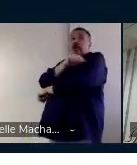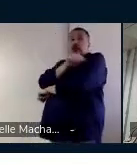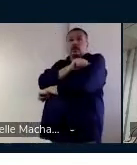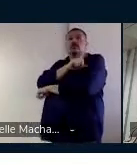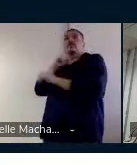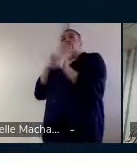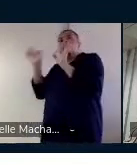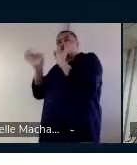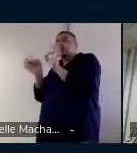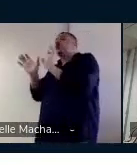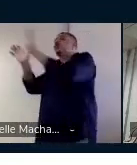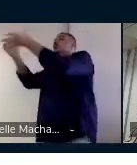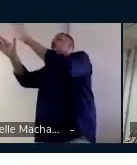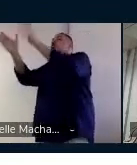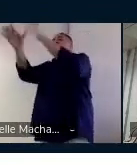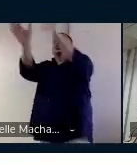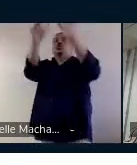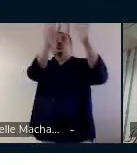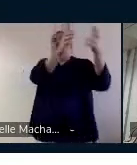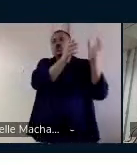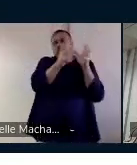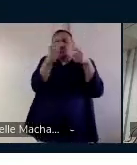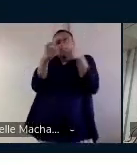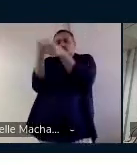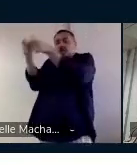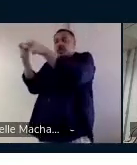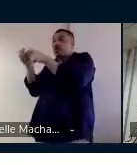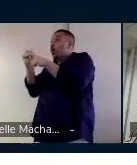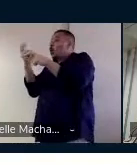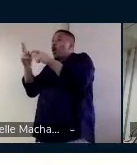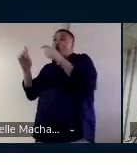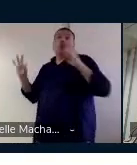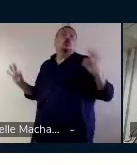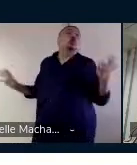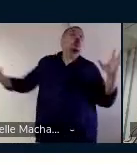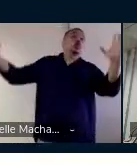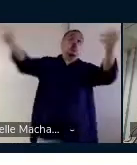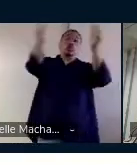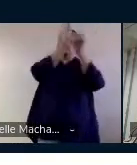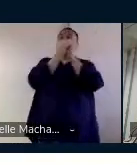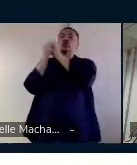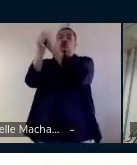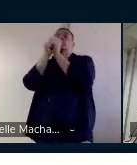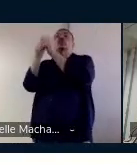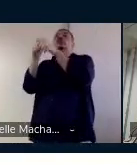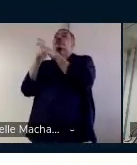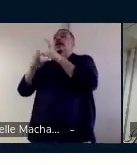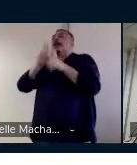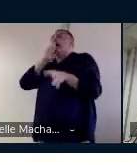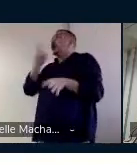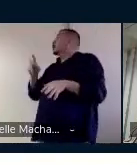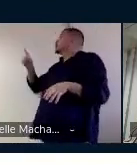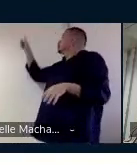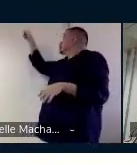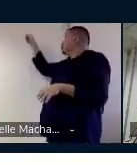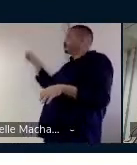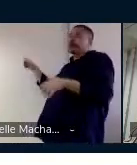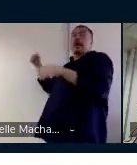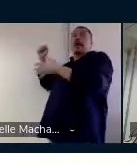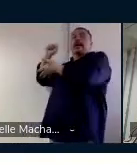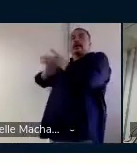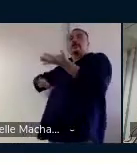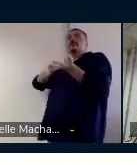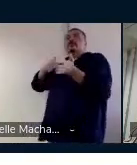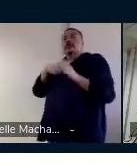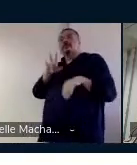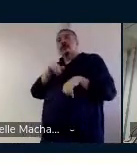forma grupos pequenos. Ou seleciona também a turma toda, todo mundo junto, para resolver aquela atividade. E ele